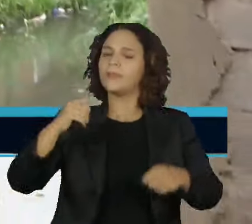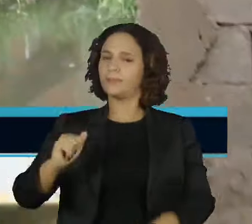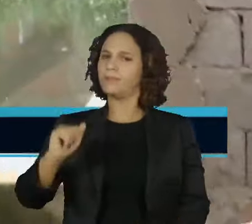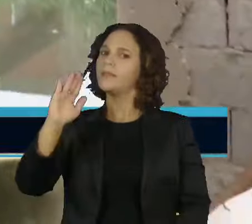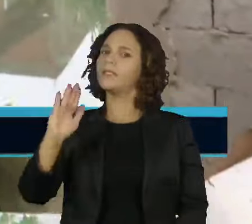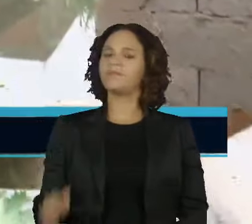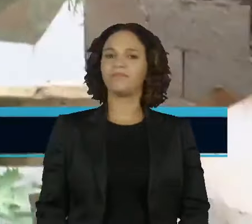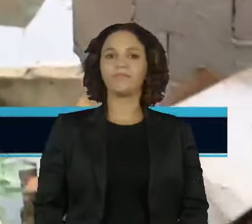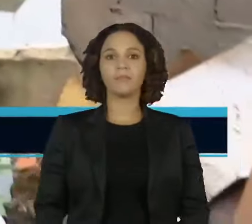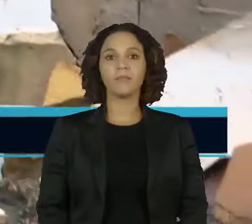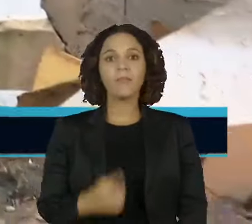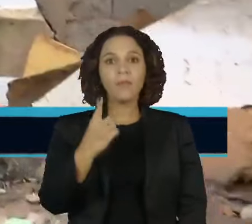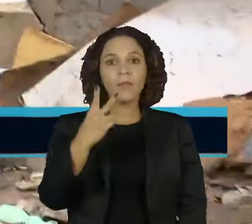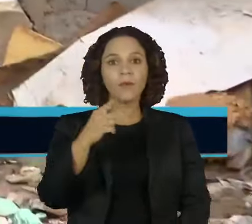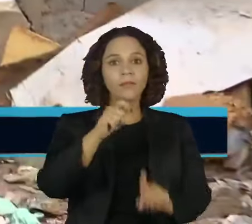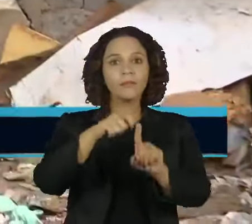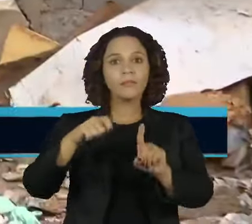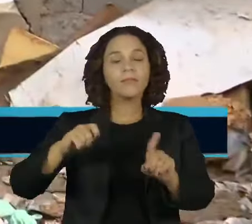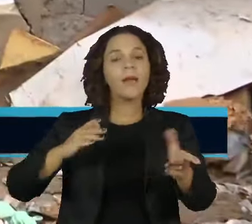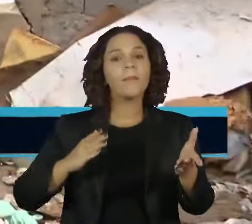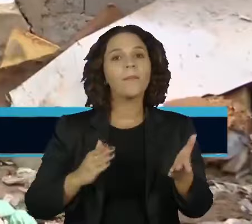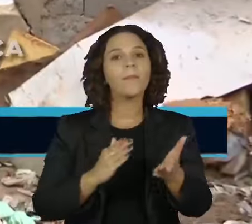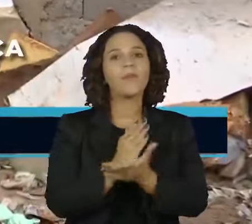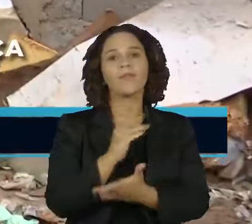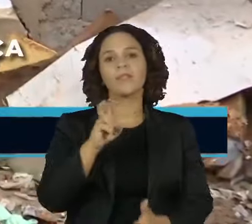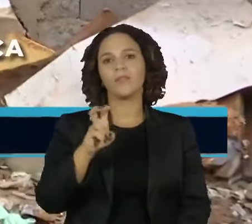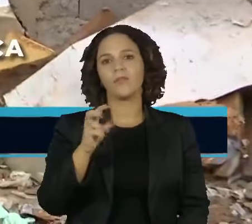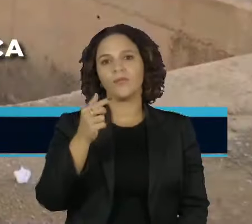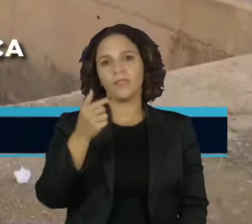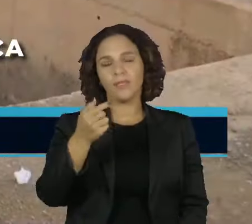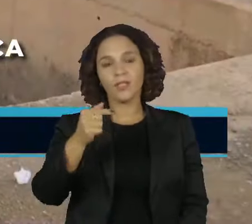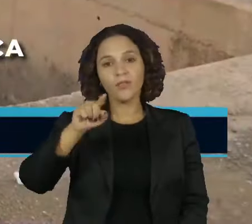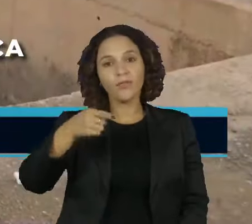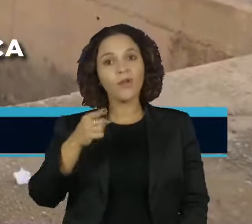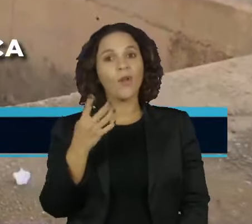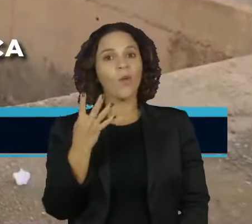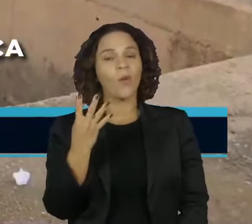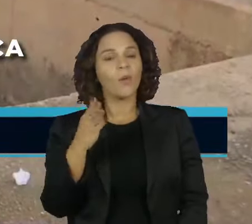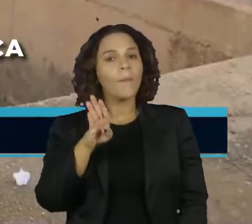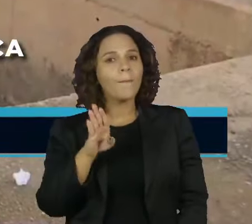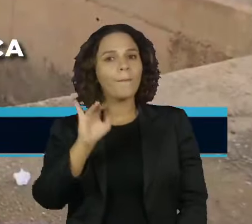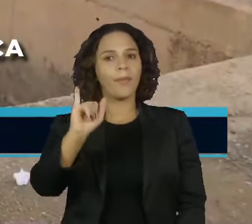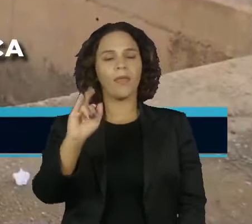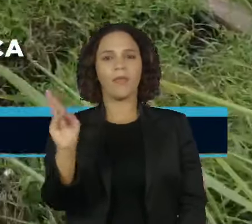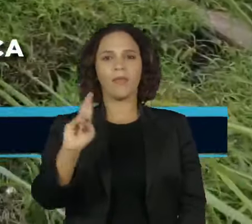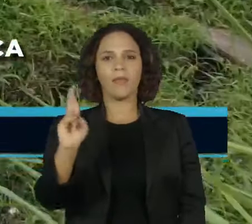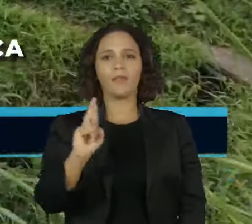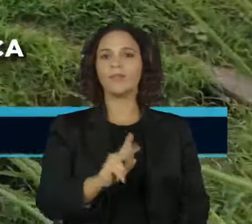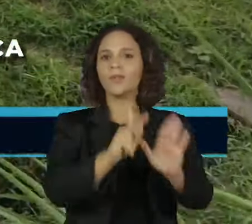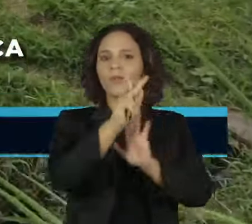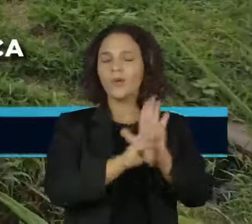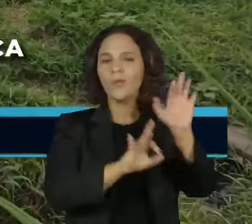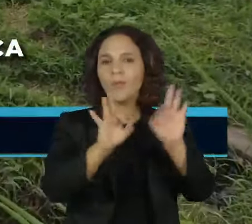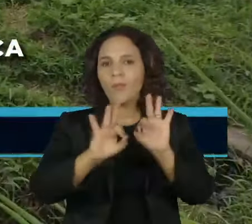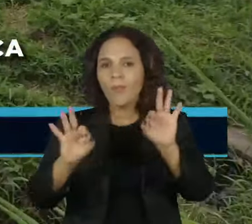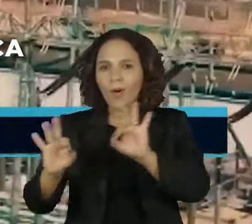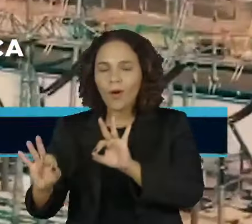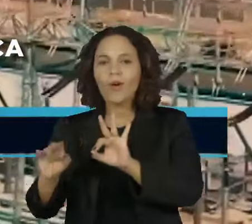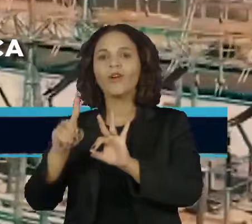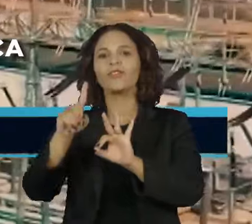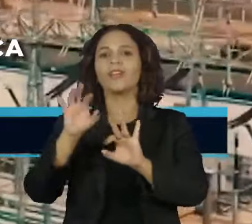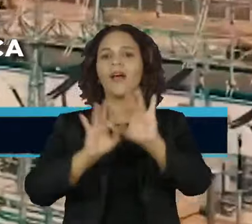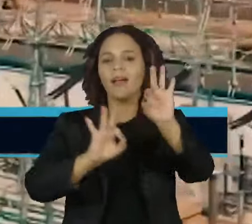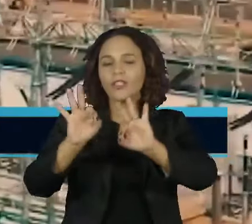Em 12 meses, foram aprovados R 57,4 bilhões em projetos de infraestrutura e transição